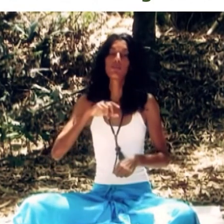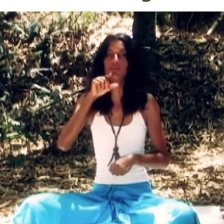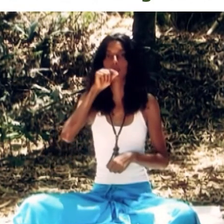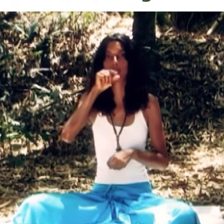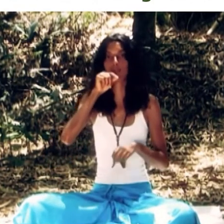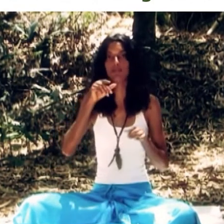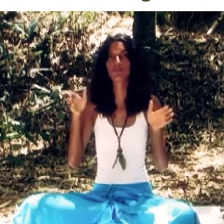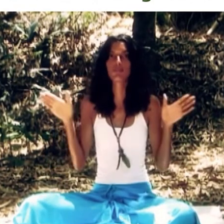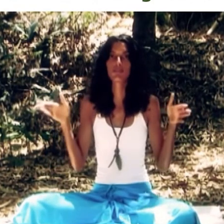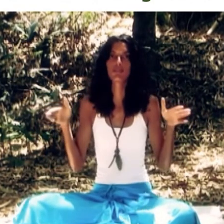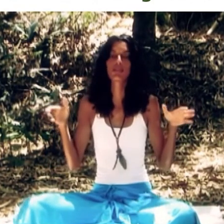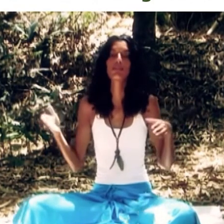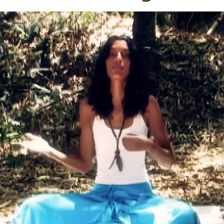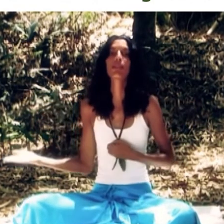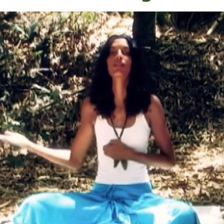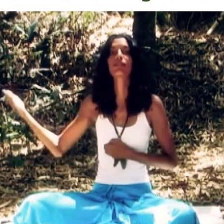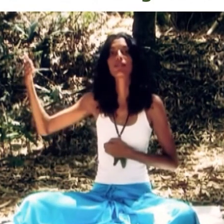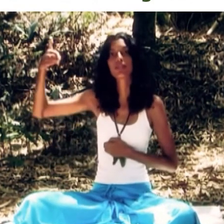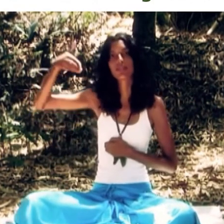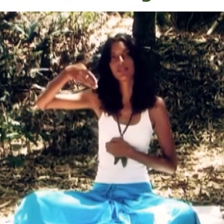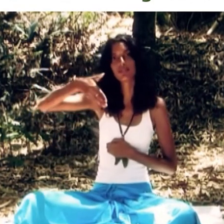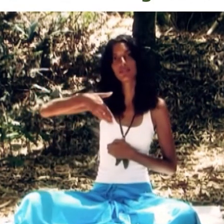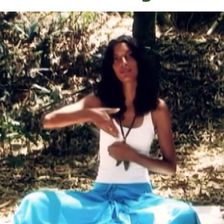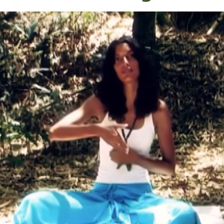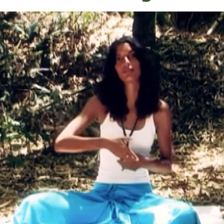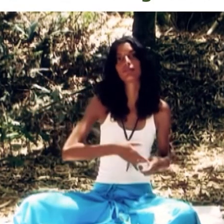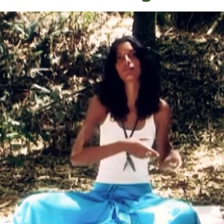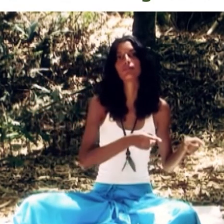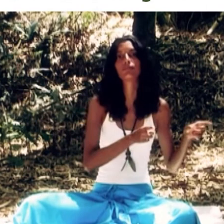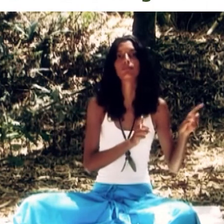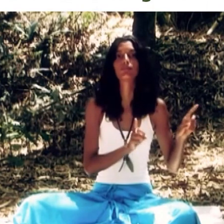calmo Deja a flor pra pra chegar